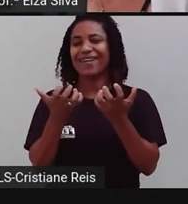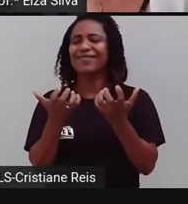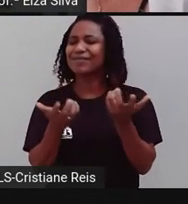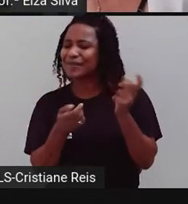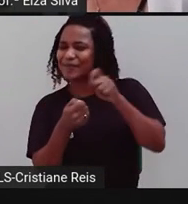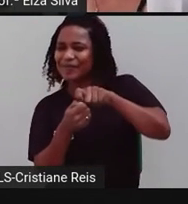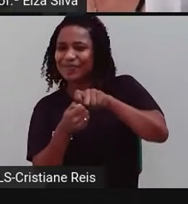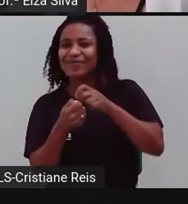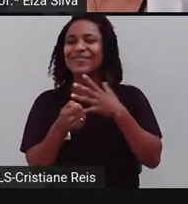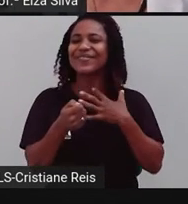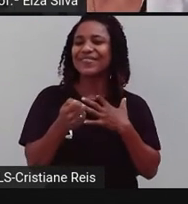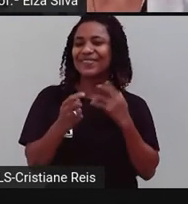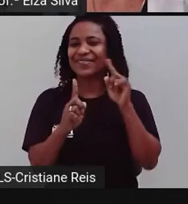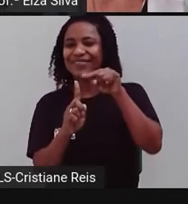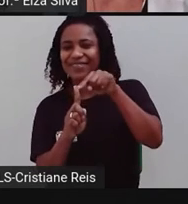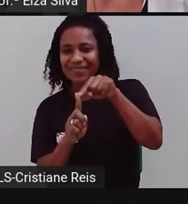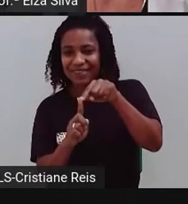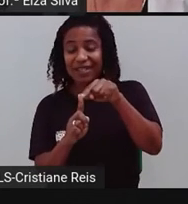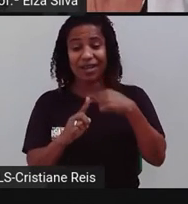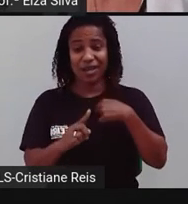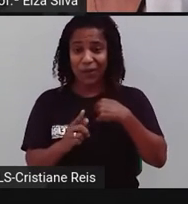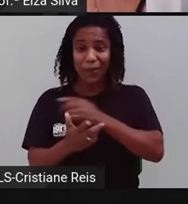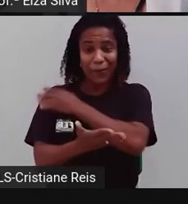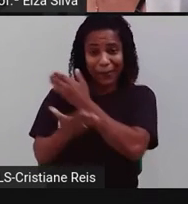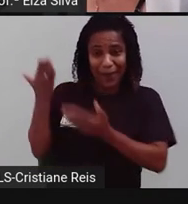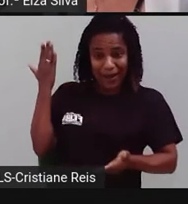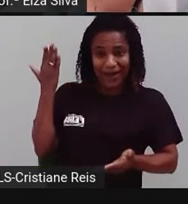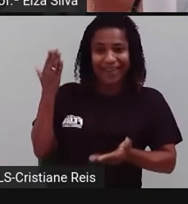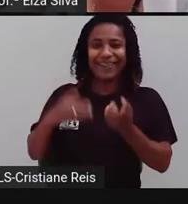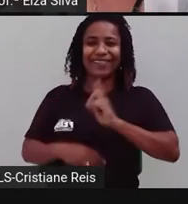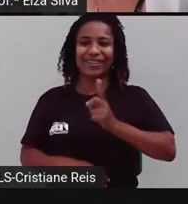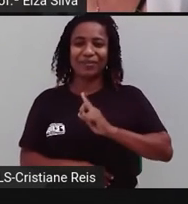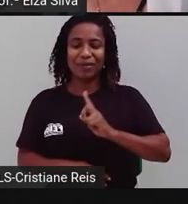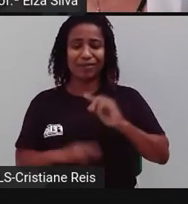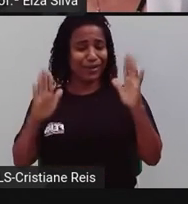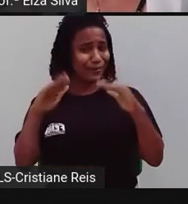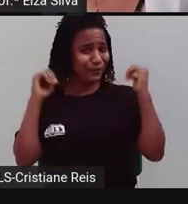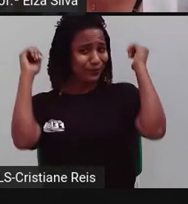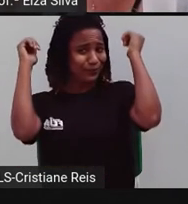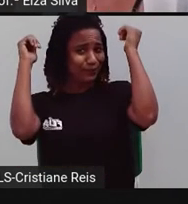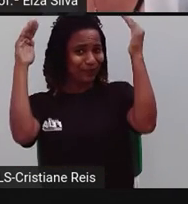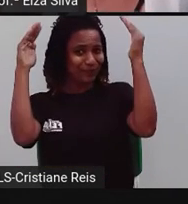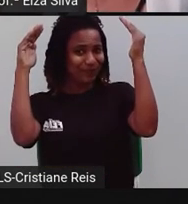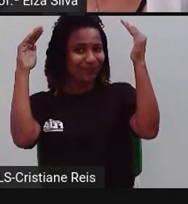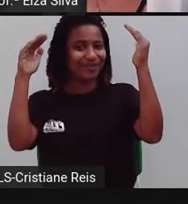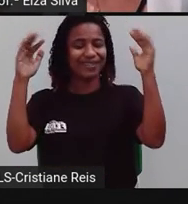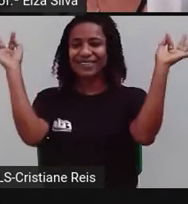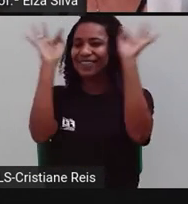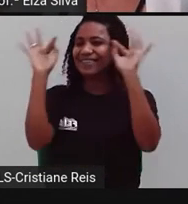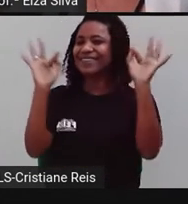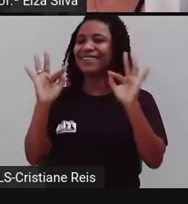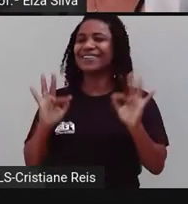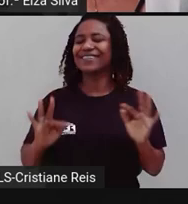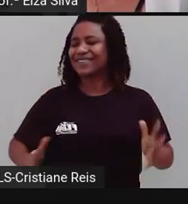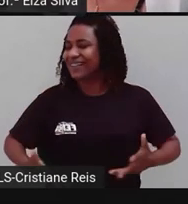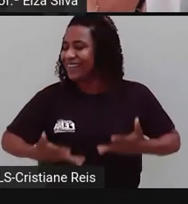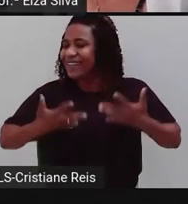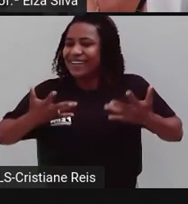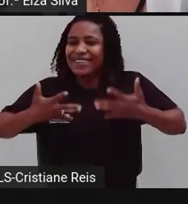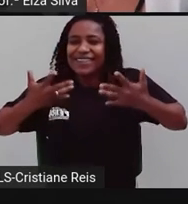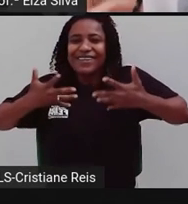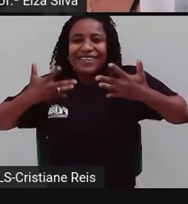Nada pode me derrubar Meu nível é muito alto, né? O nível de felicidade é muito alto